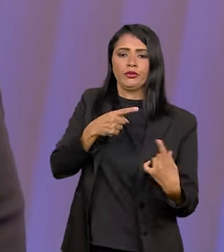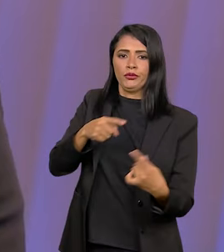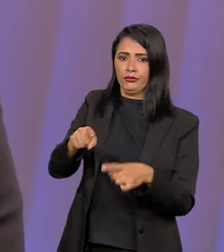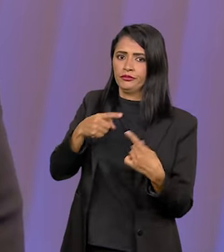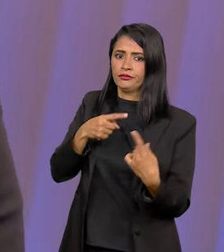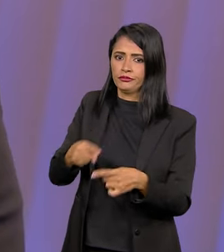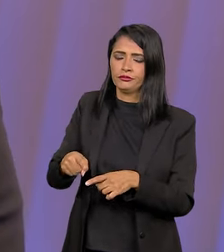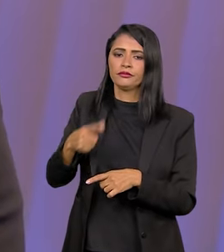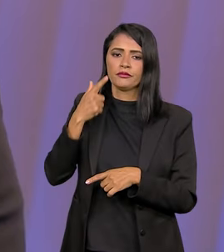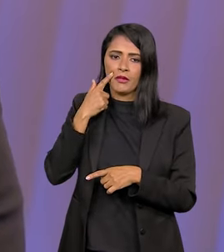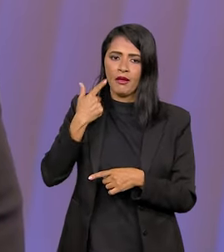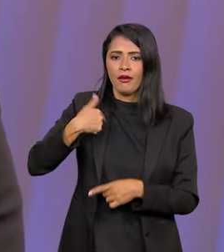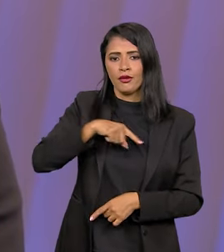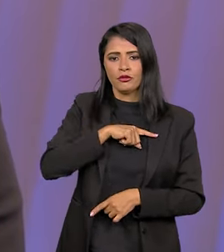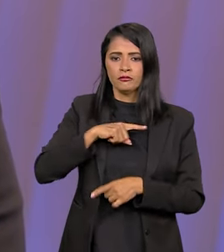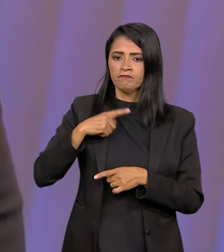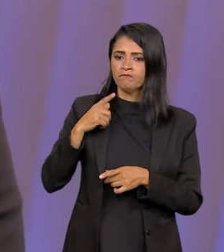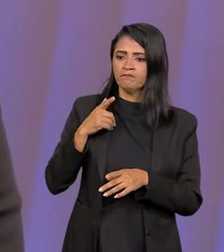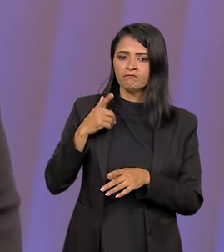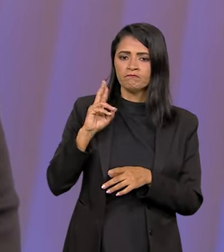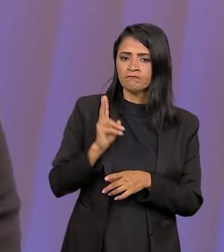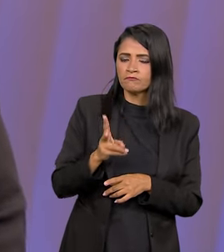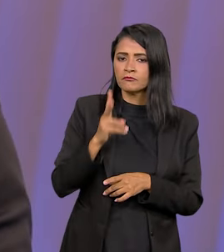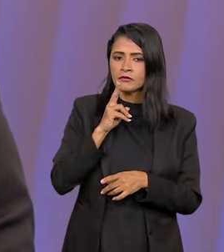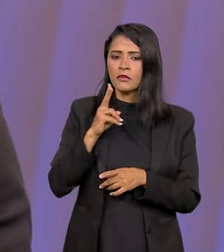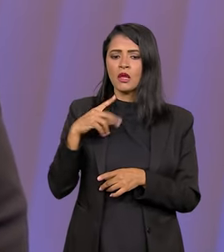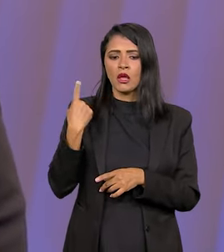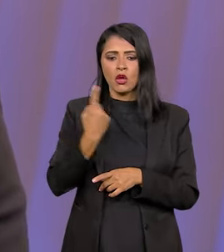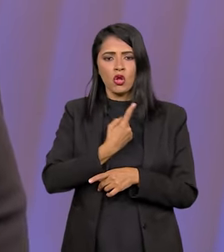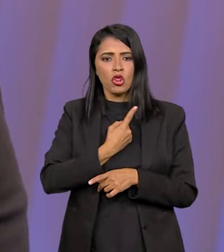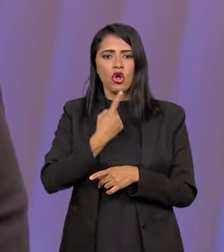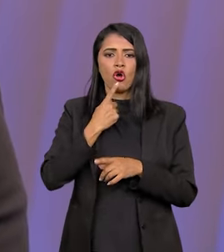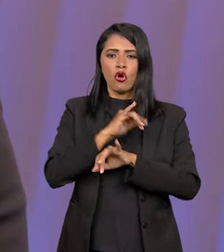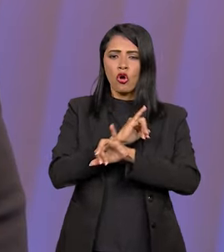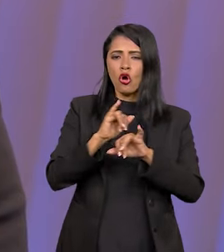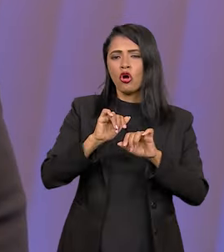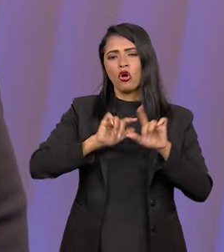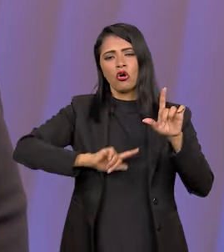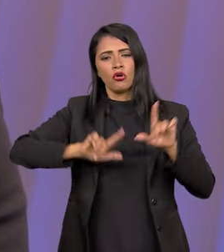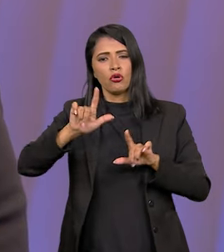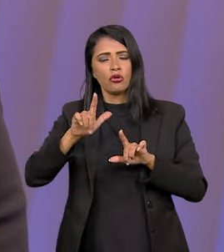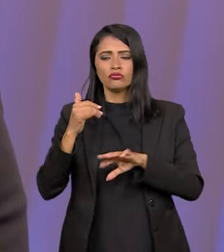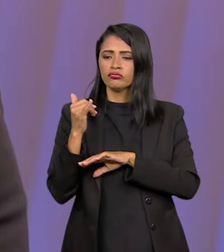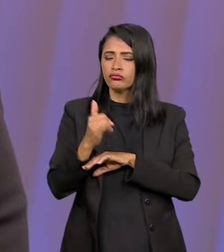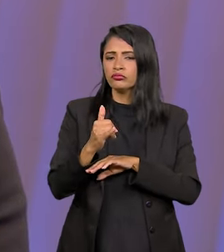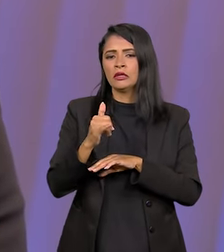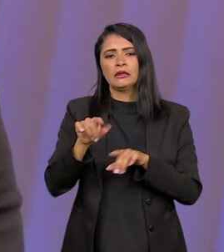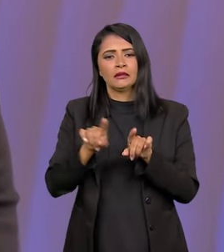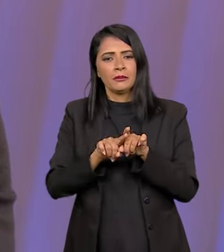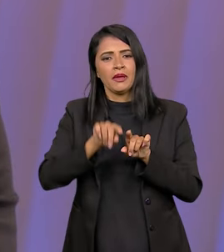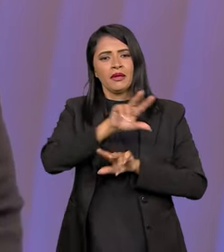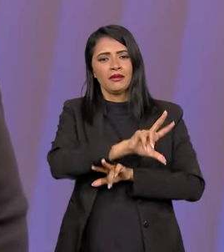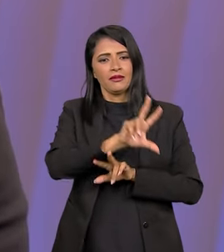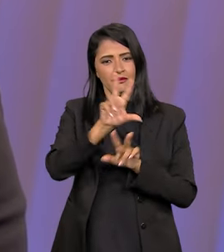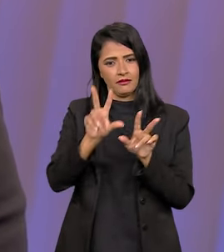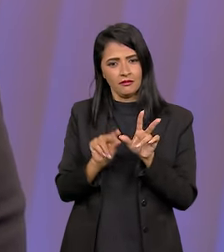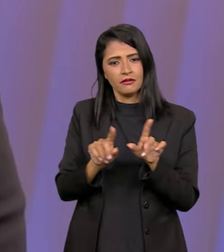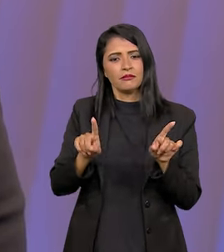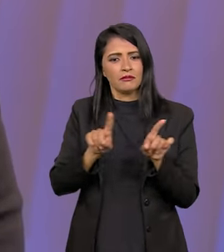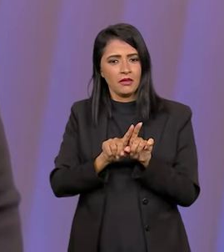combate à desinformação. E aí, a gente está orientado em todos os nossos veículos, até na